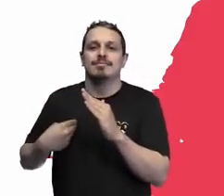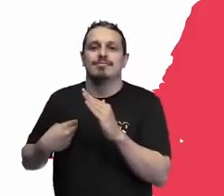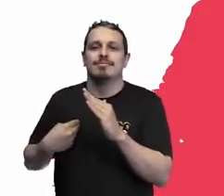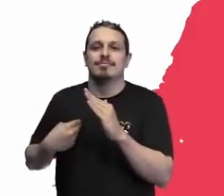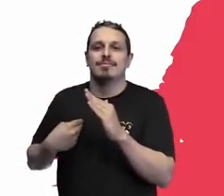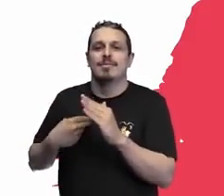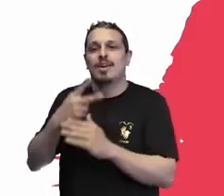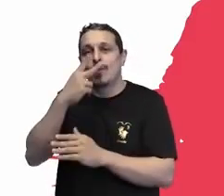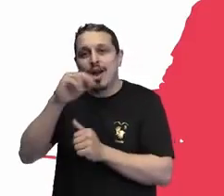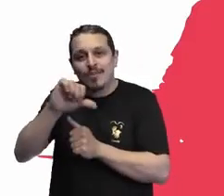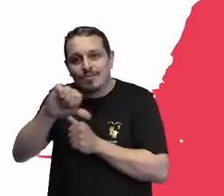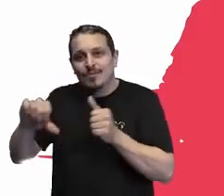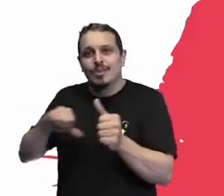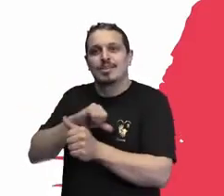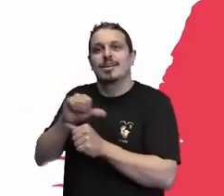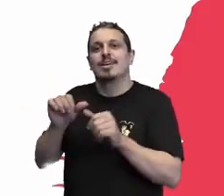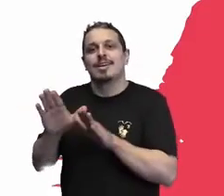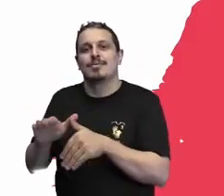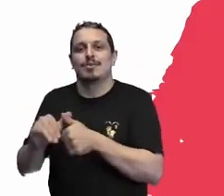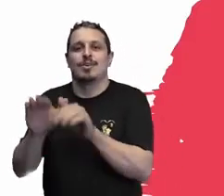É tudo que está sendo falado aqui.